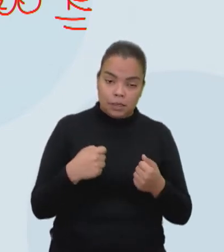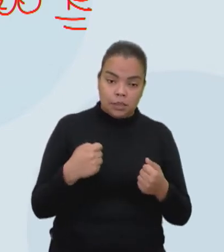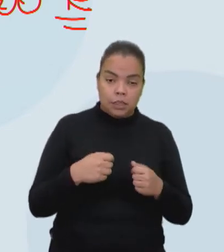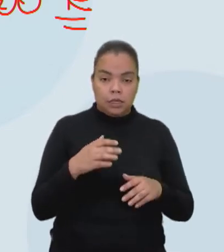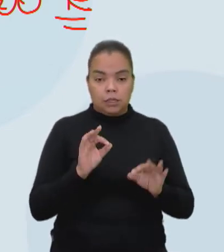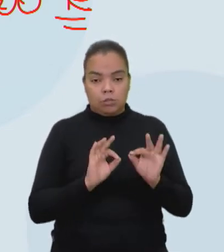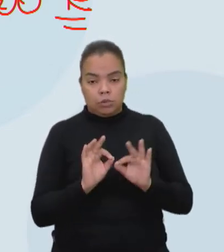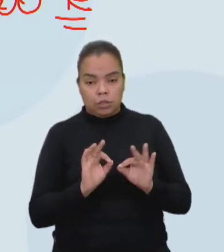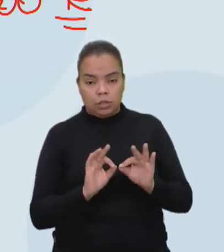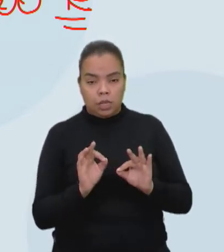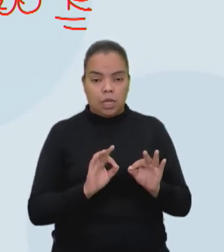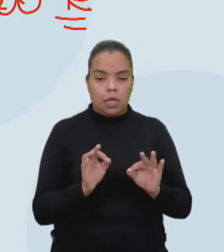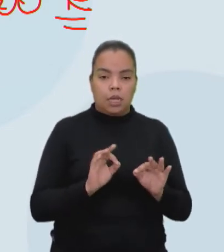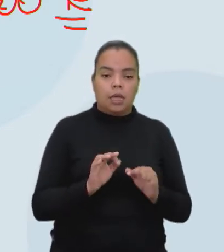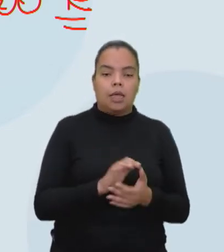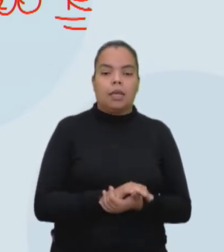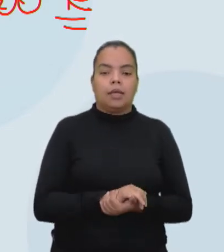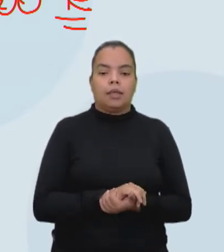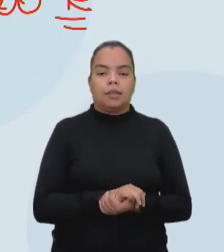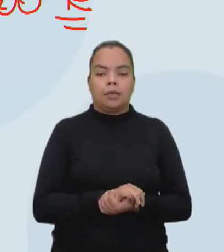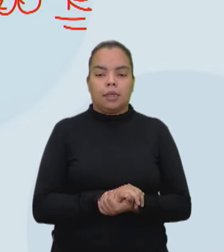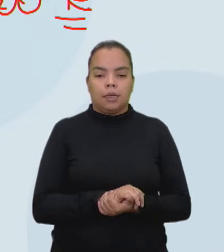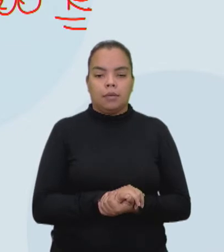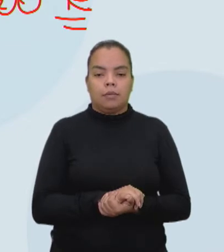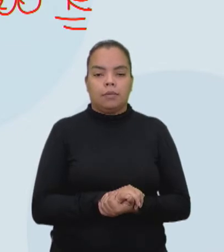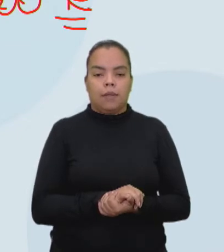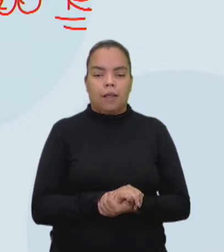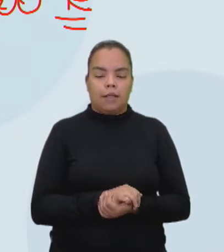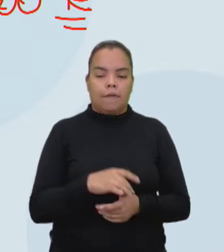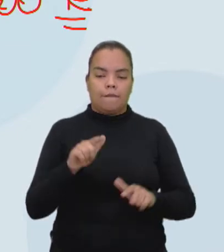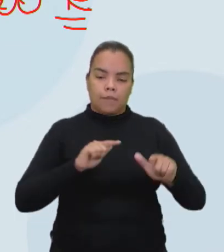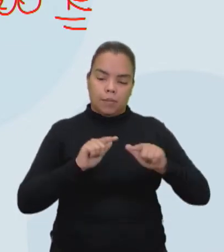tem aí o funcionário. De 2 mil reais.